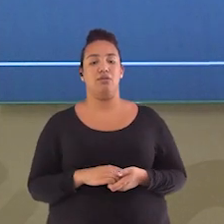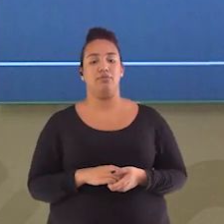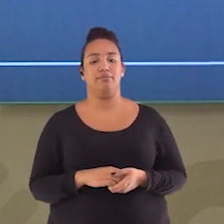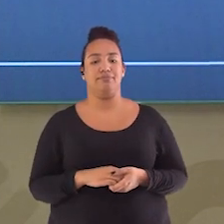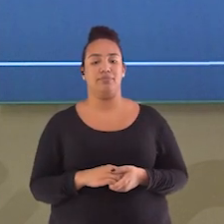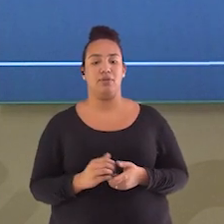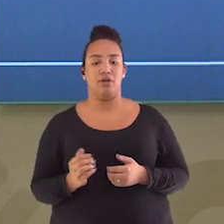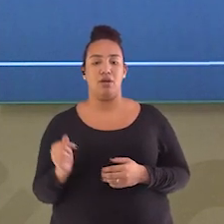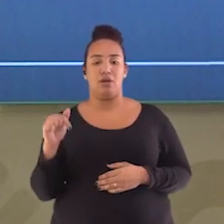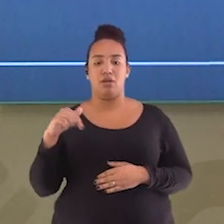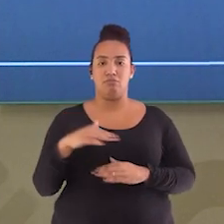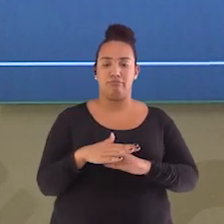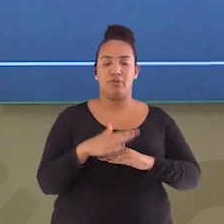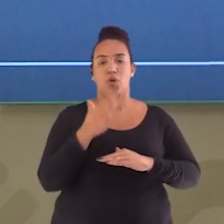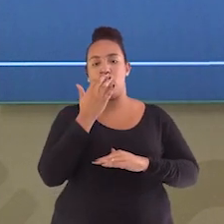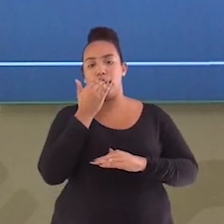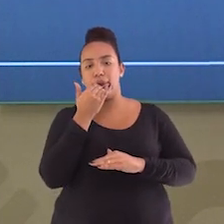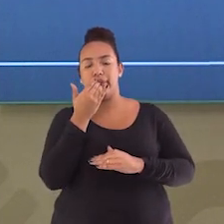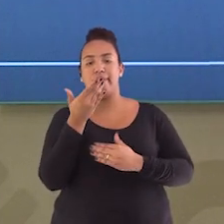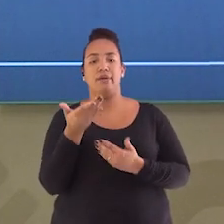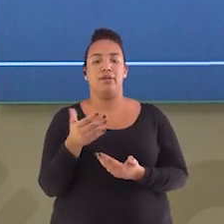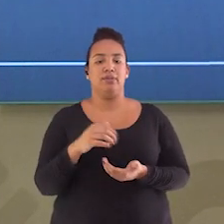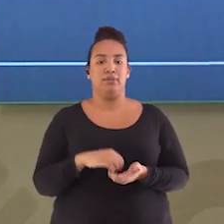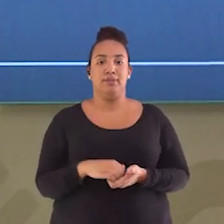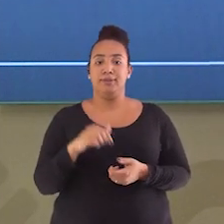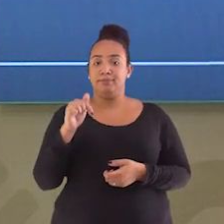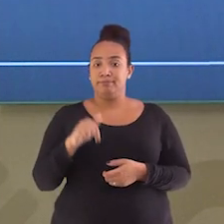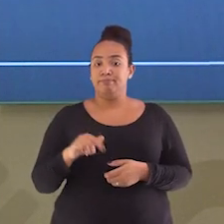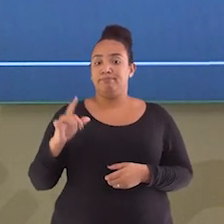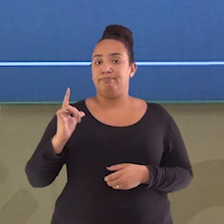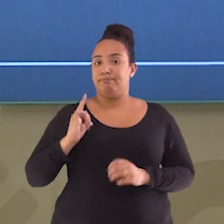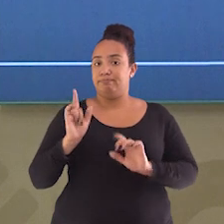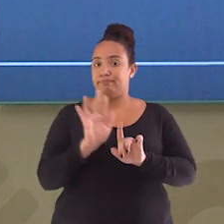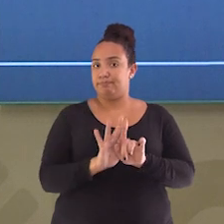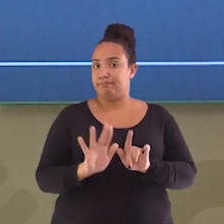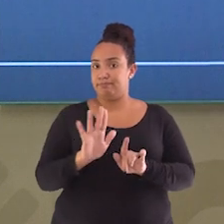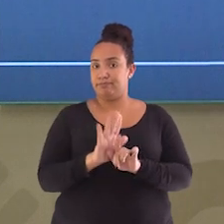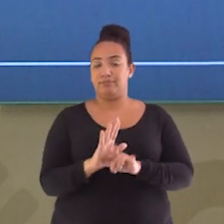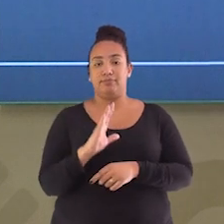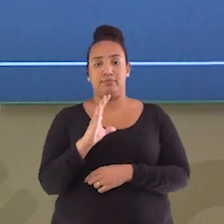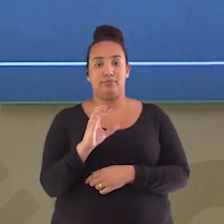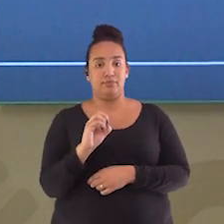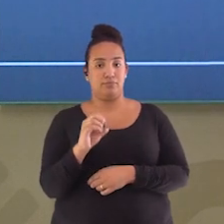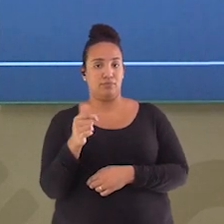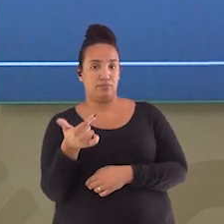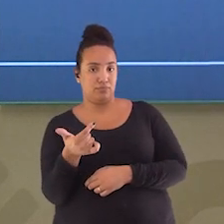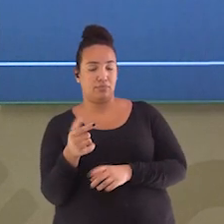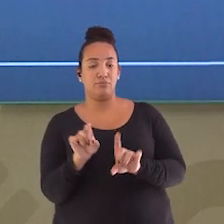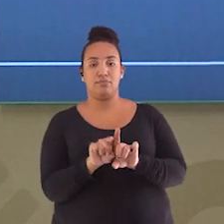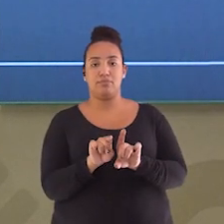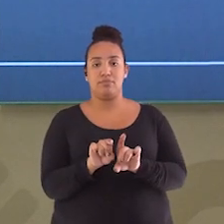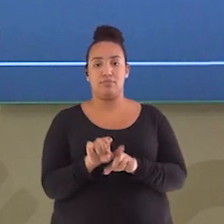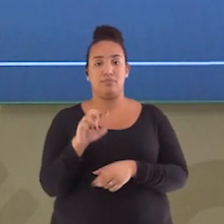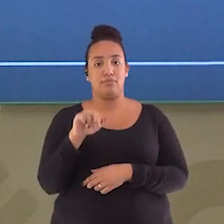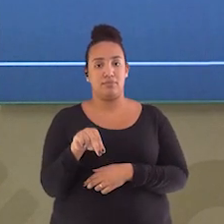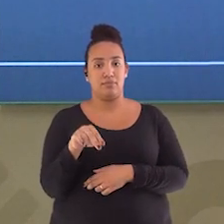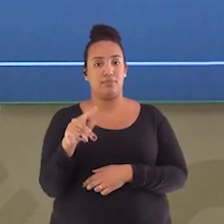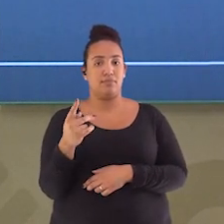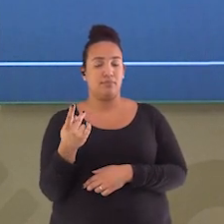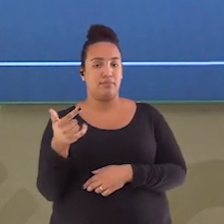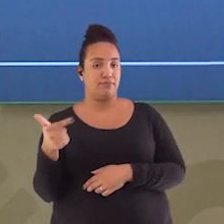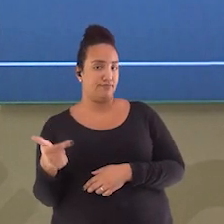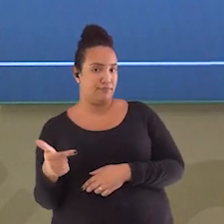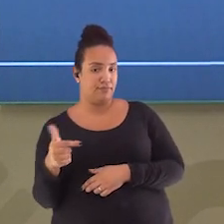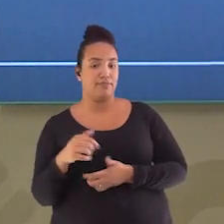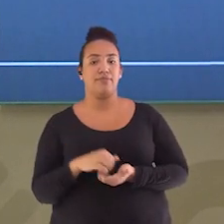restos de alimentos são o carbono e o nitrogênio. O carbono, ele é conseguido ao se adicionar serragem ou as